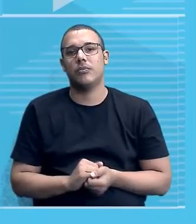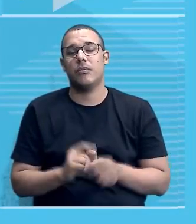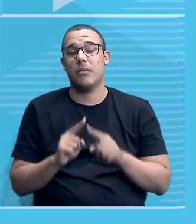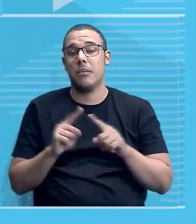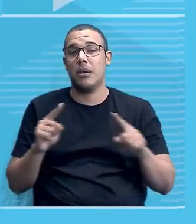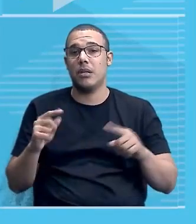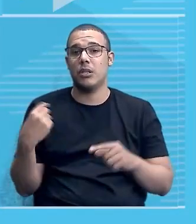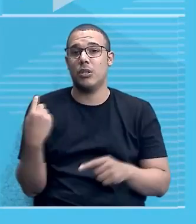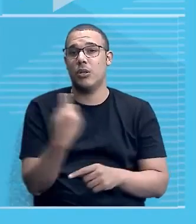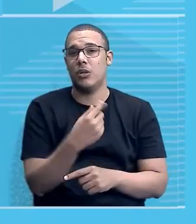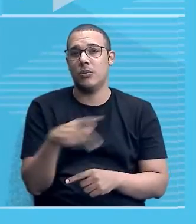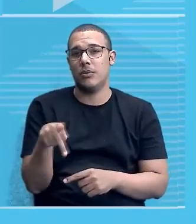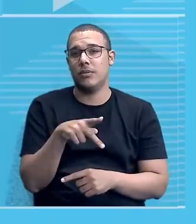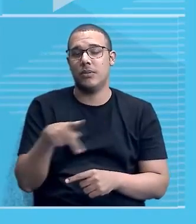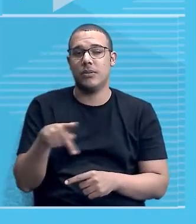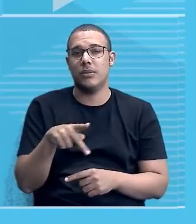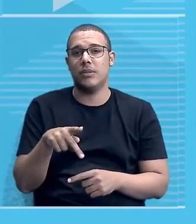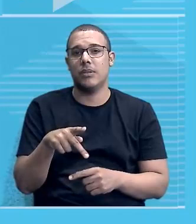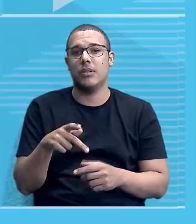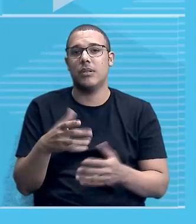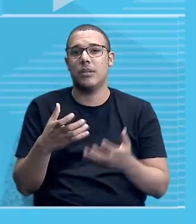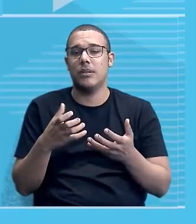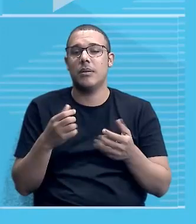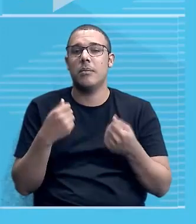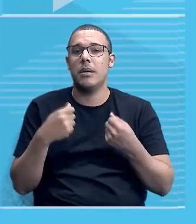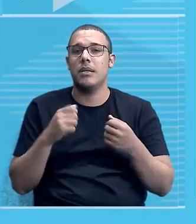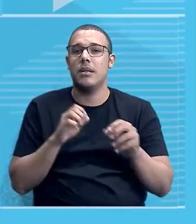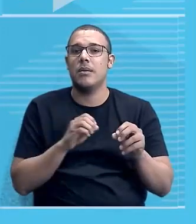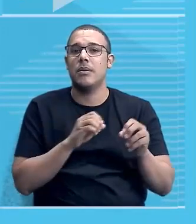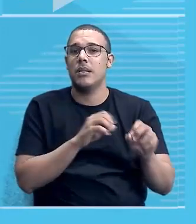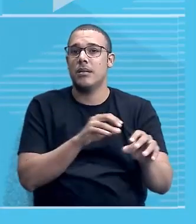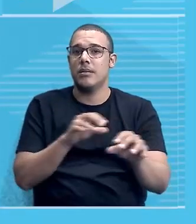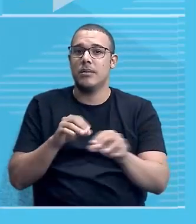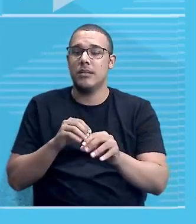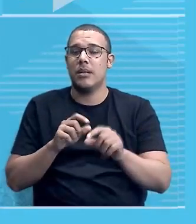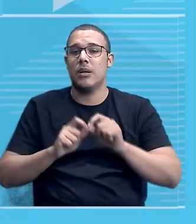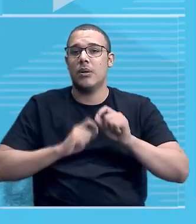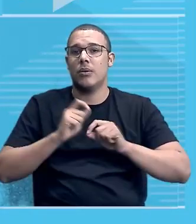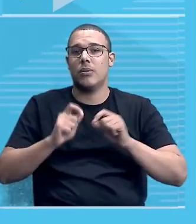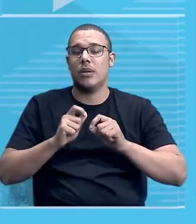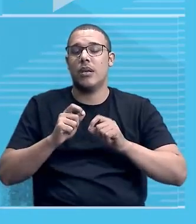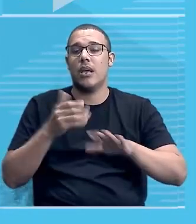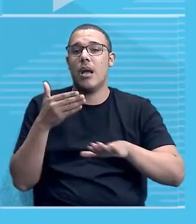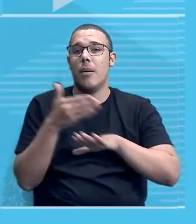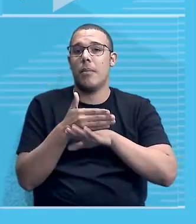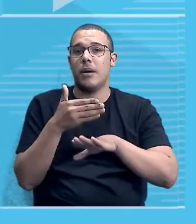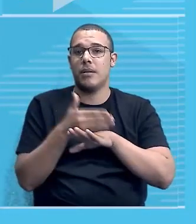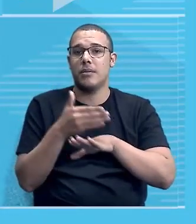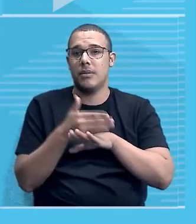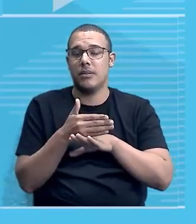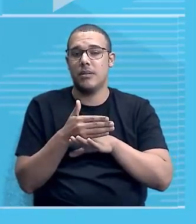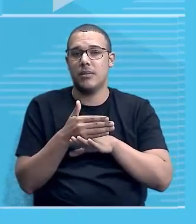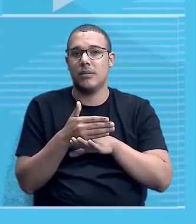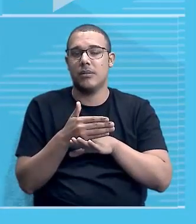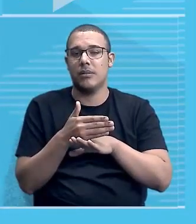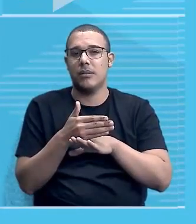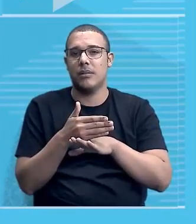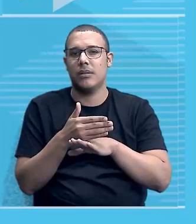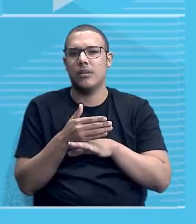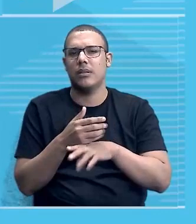professores, estudantes de história, evidenciar, né, a participação efetiva de grandes